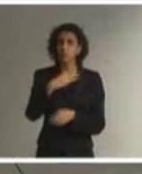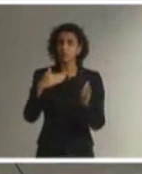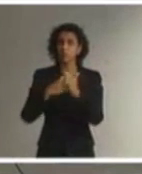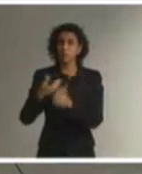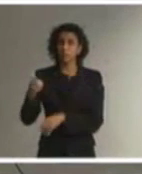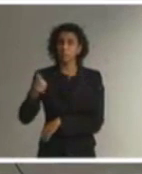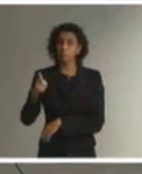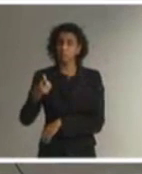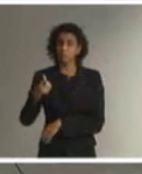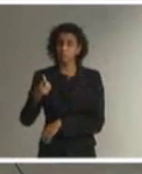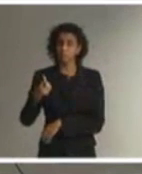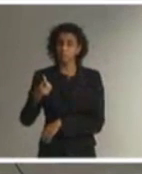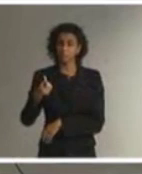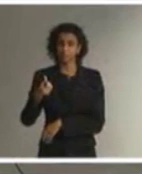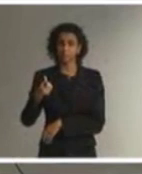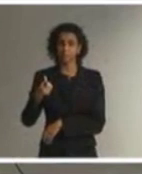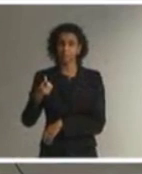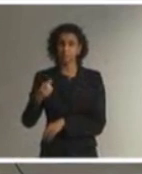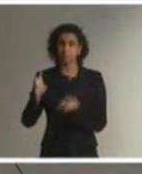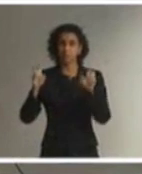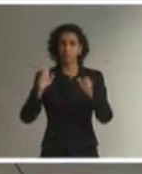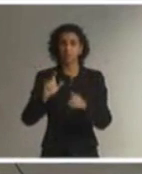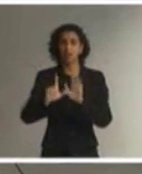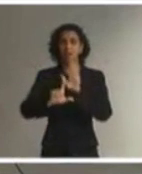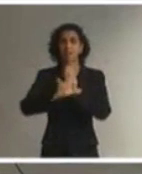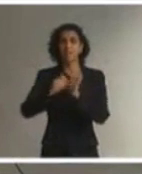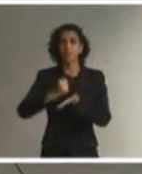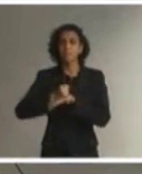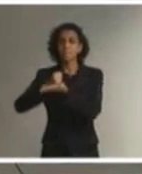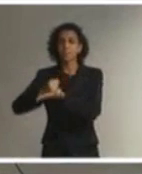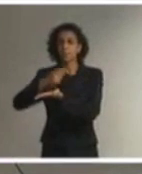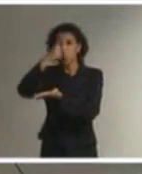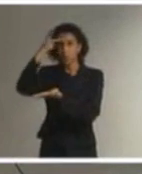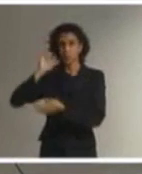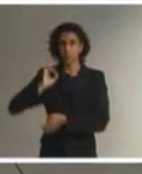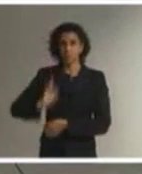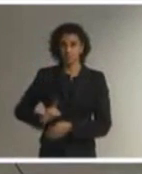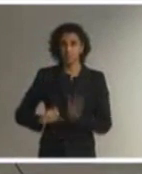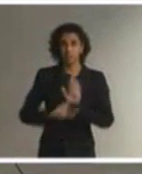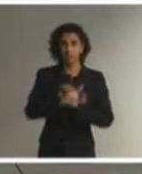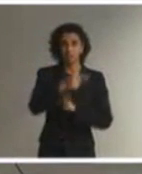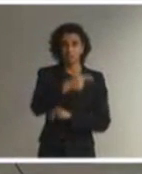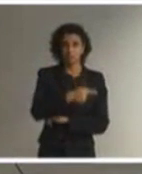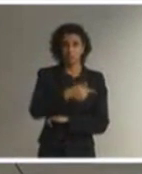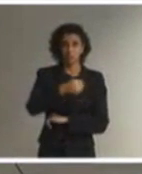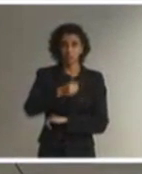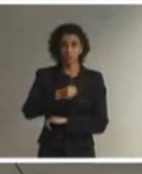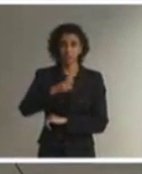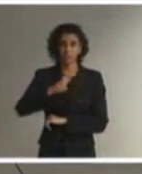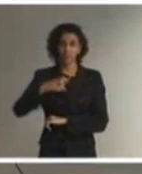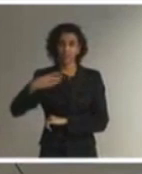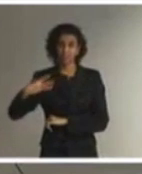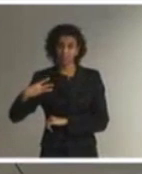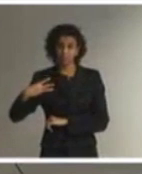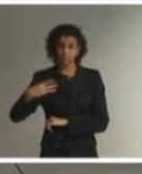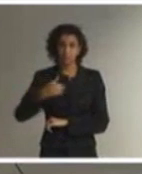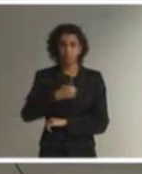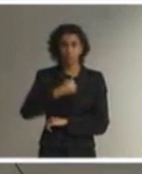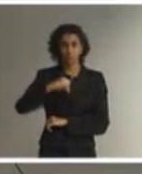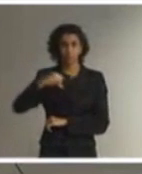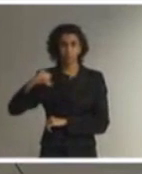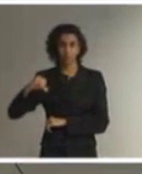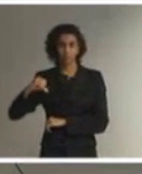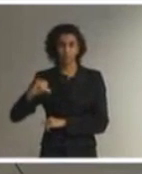6º da chamada Lei de Apoio à Pessoa com Deficiência, que é a lei 7.853, de 1999.